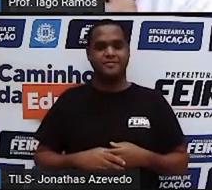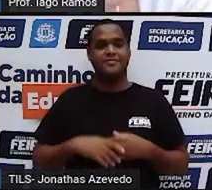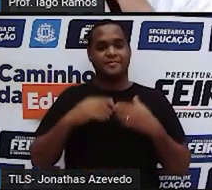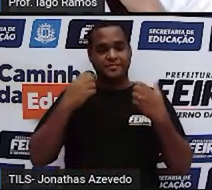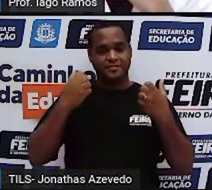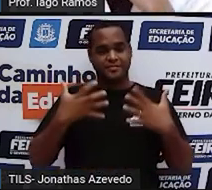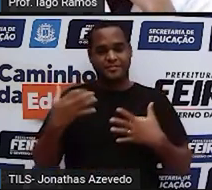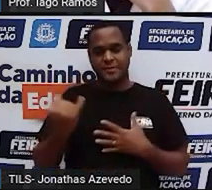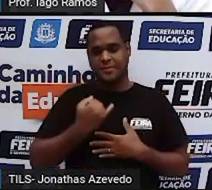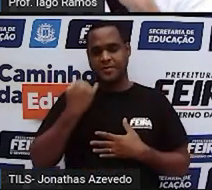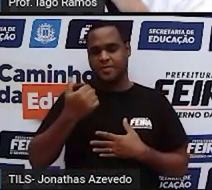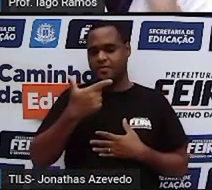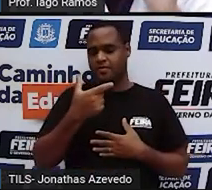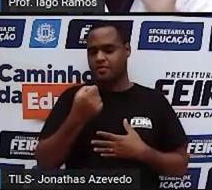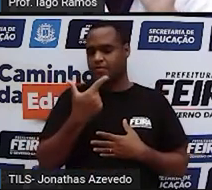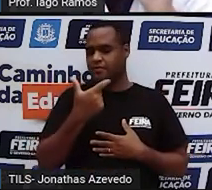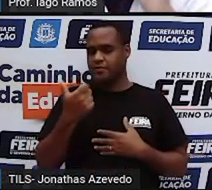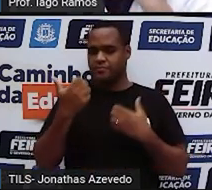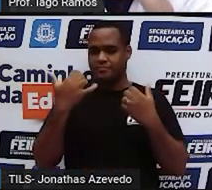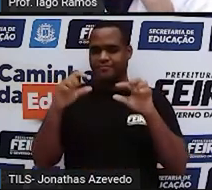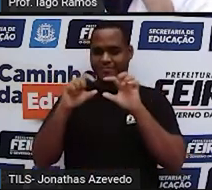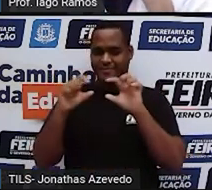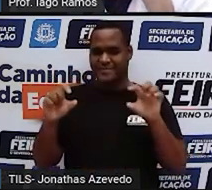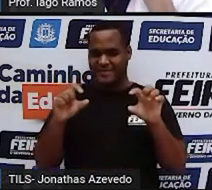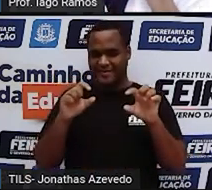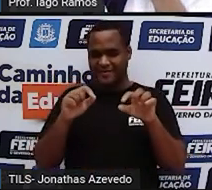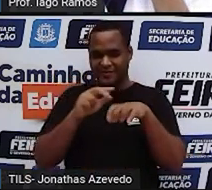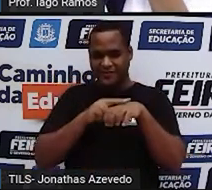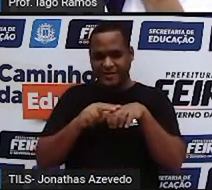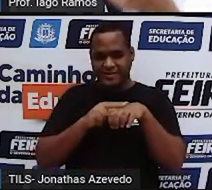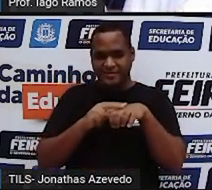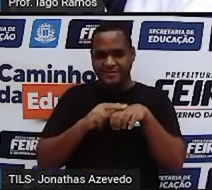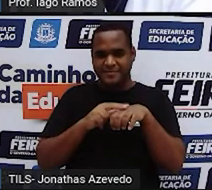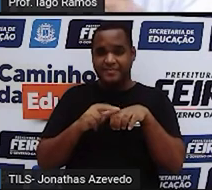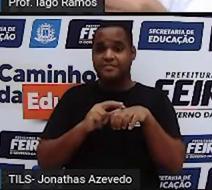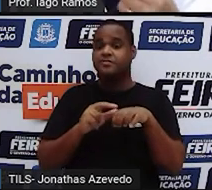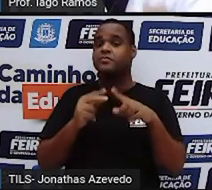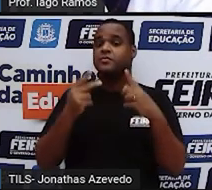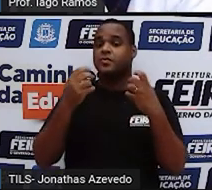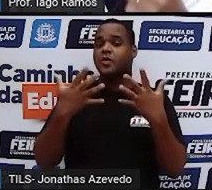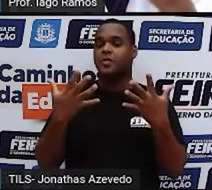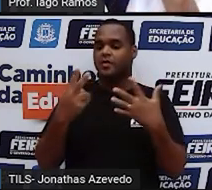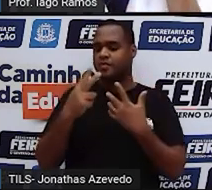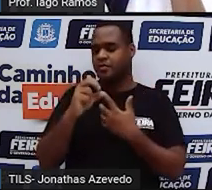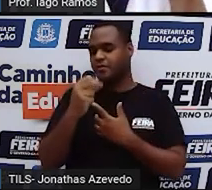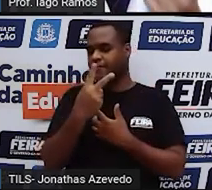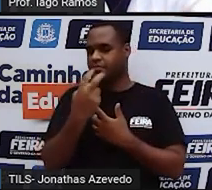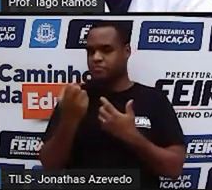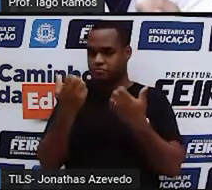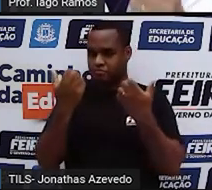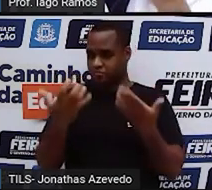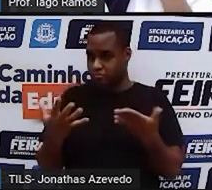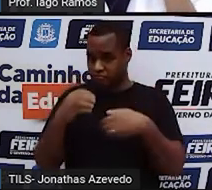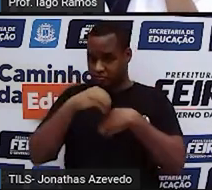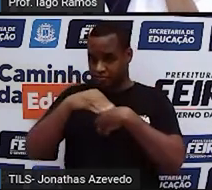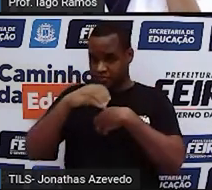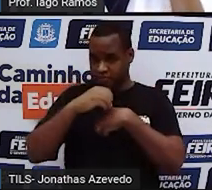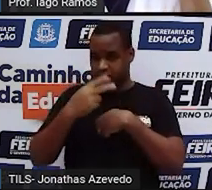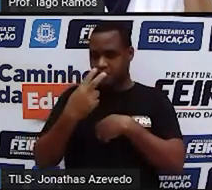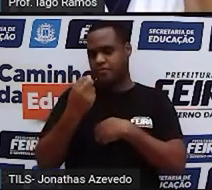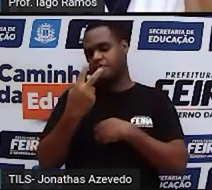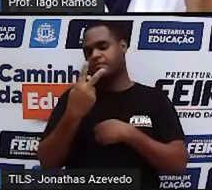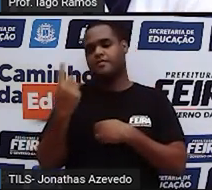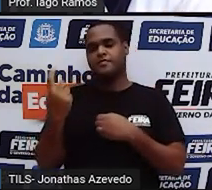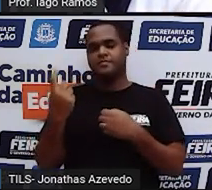para aquele 2021 ali que está grifado. Como essa aula está sendo gravada, está sendo transmitida no ano de